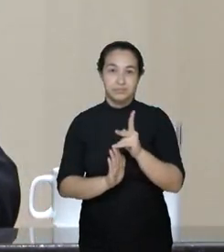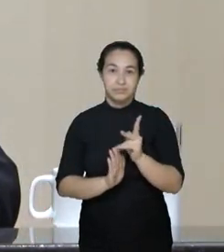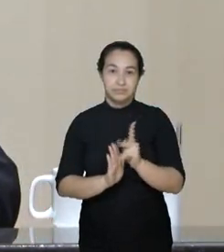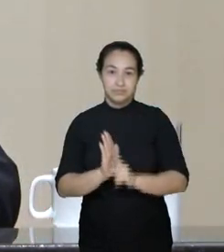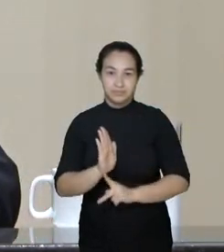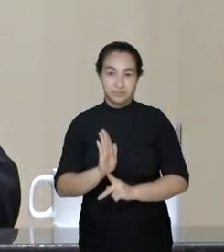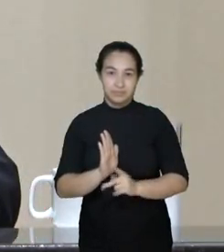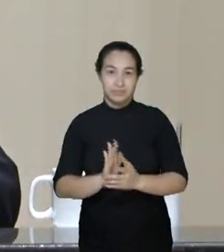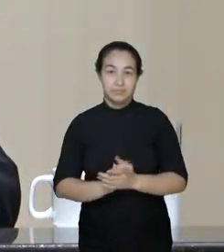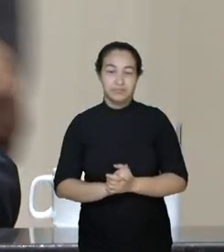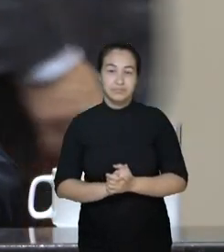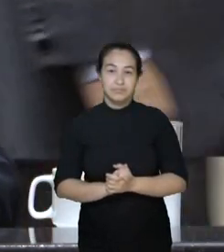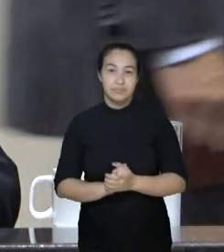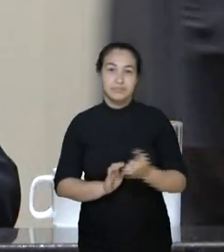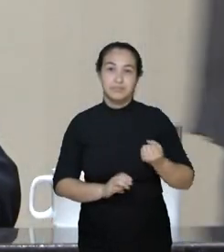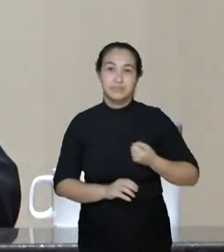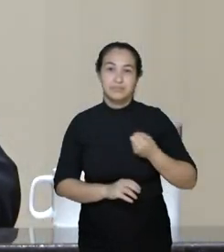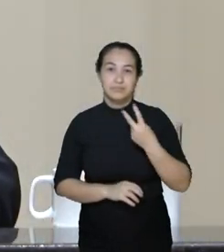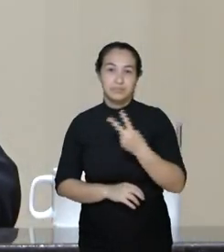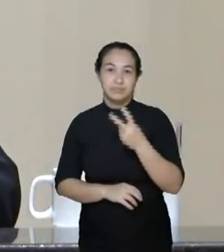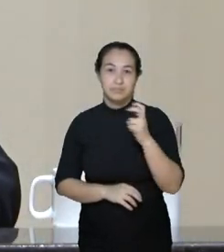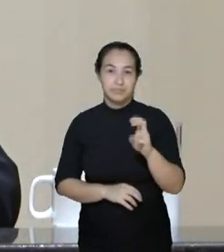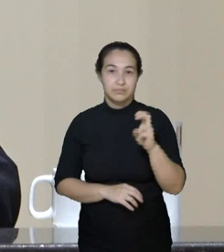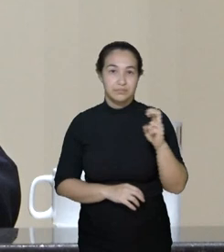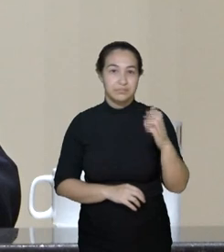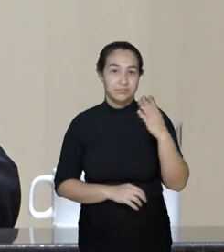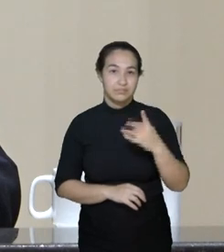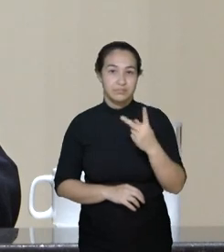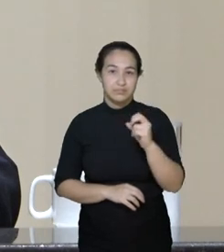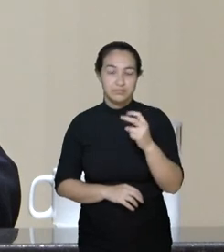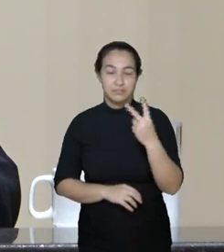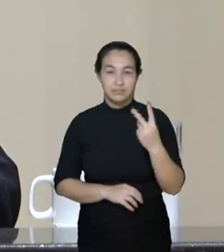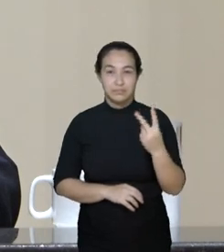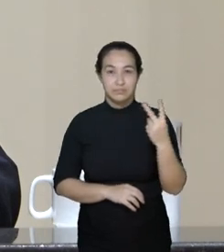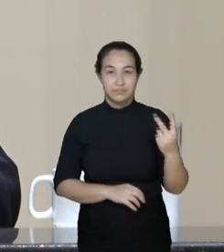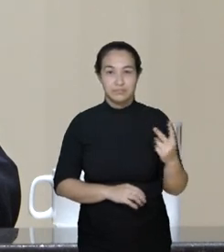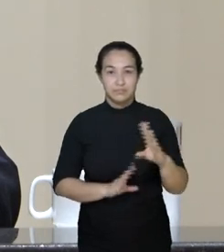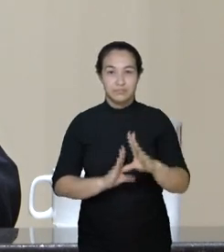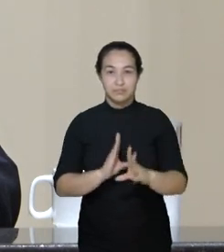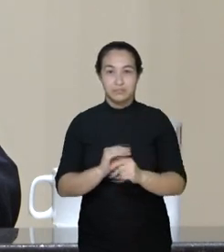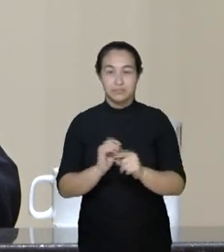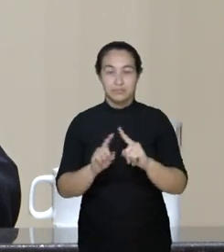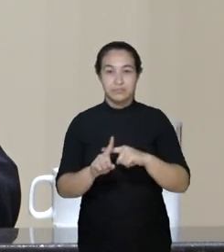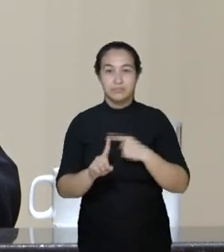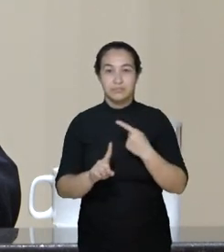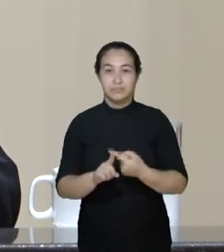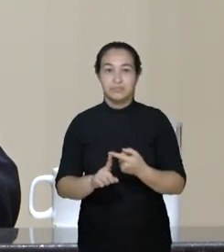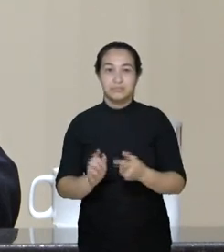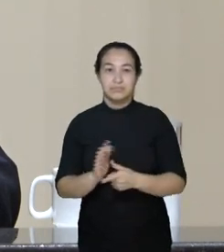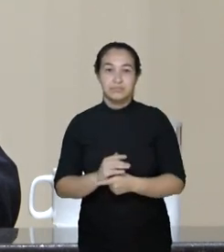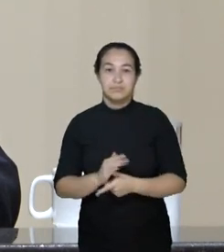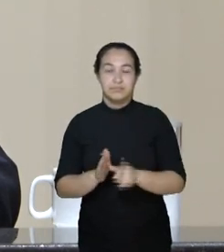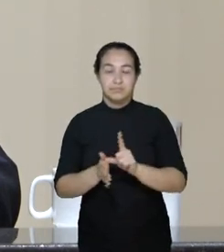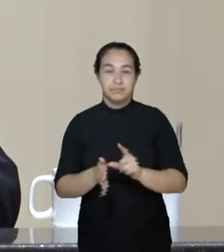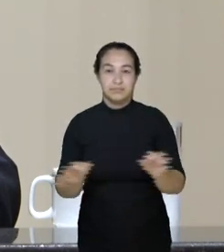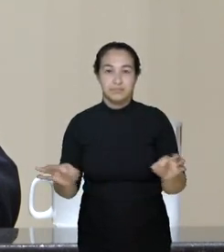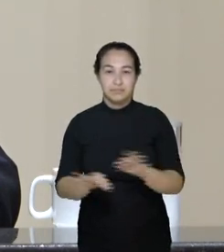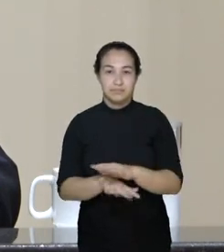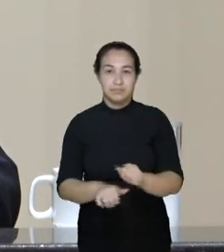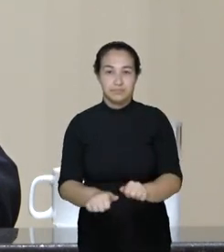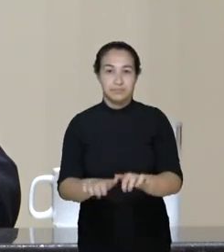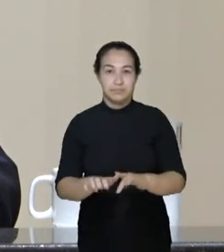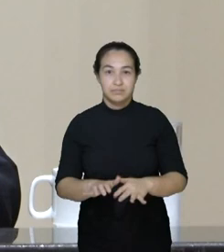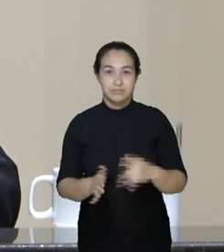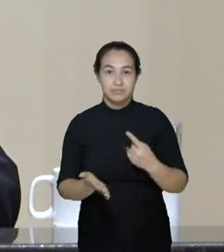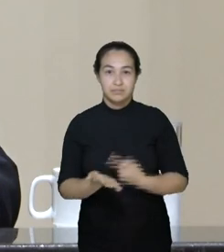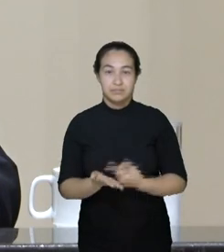provisória, número 255, barra 2022, com emenda aditiva. Nada mais a ver, emenda a tratar e, antes de encerrar a sessão, o presidente convocou